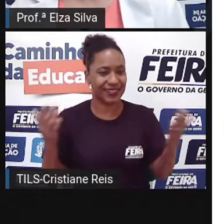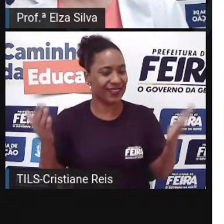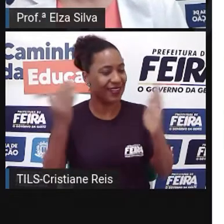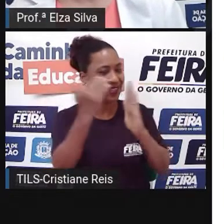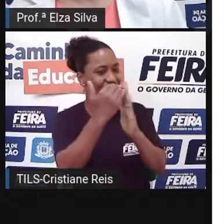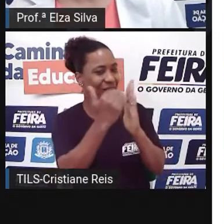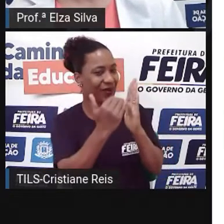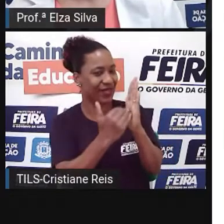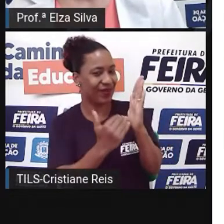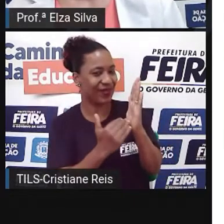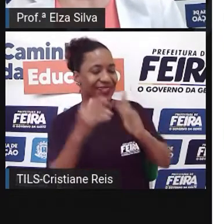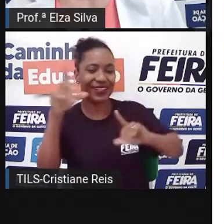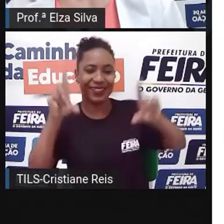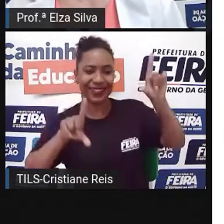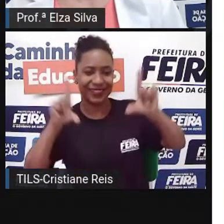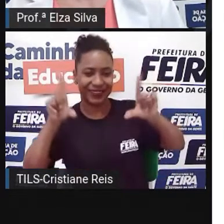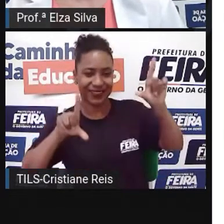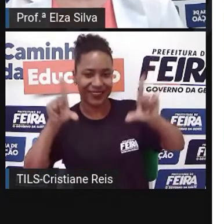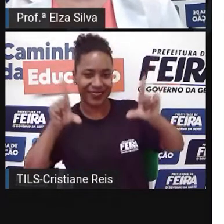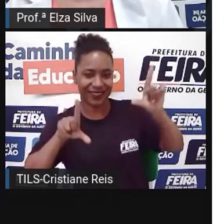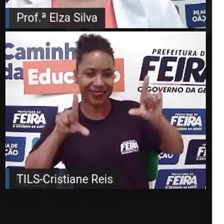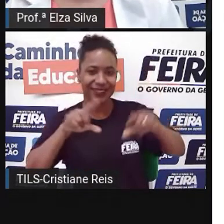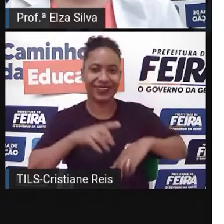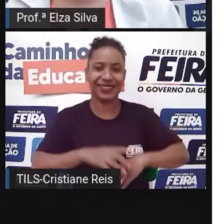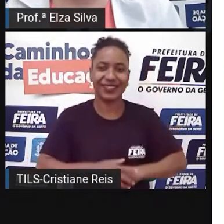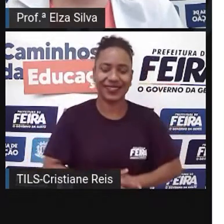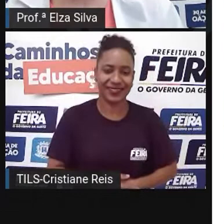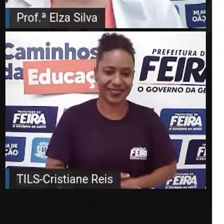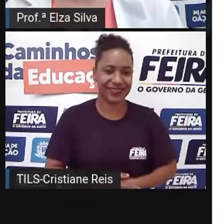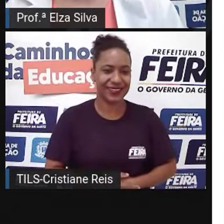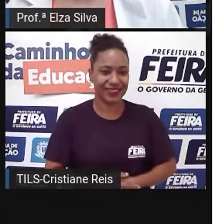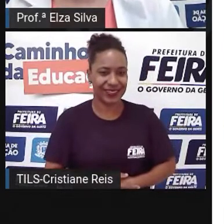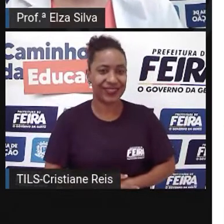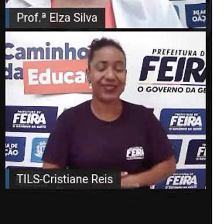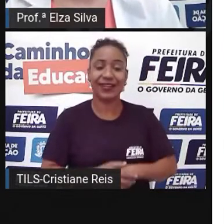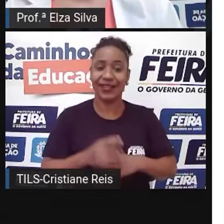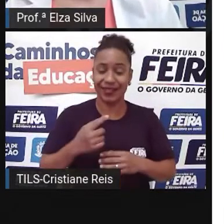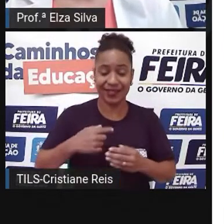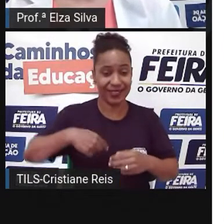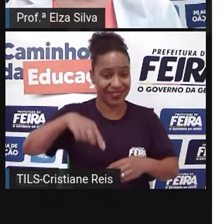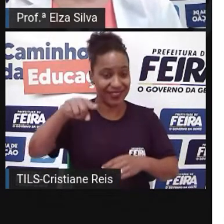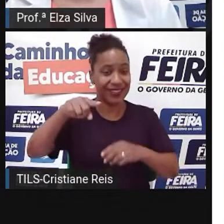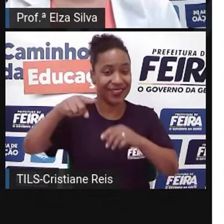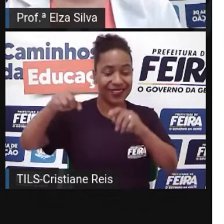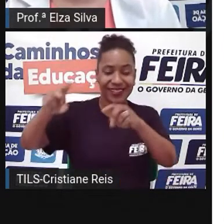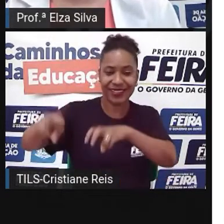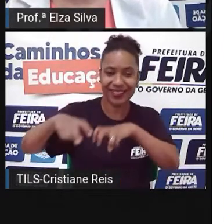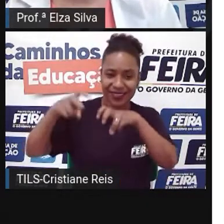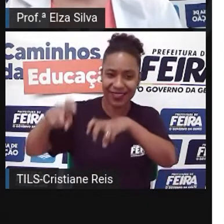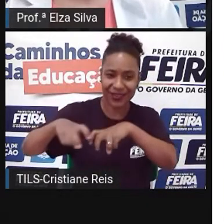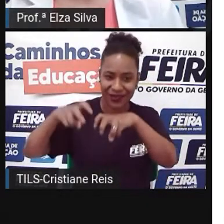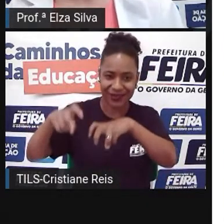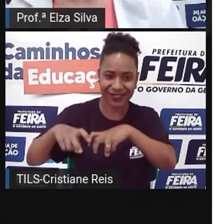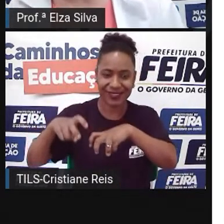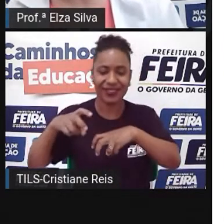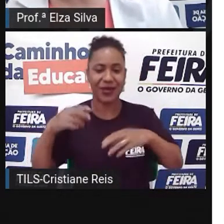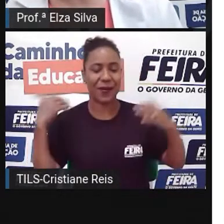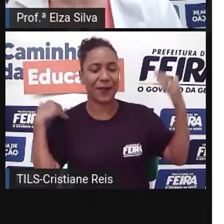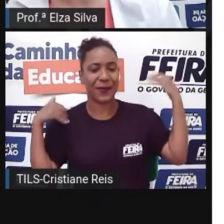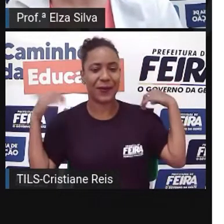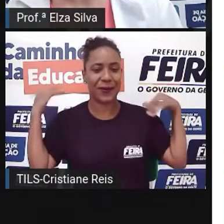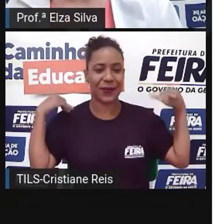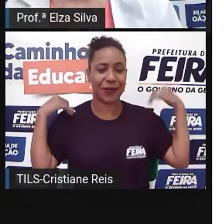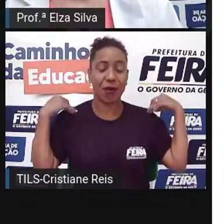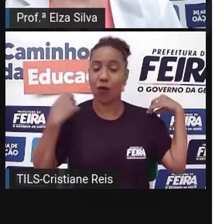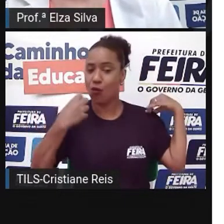Programas de TV To go to the countryside Ir para o campo To travel abroad Viajar para o